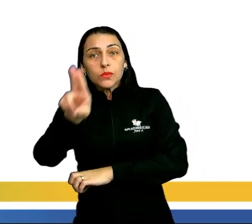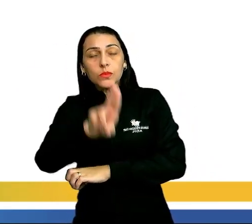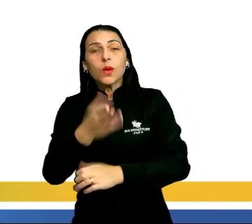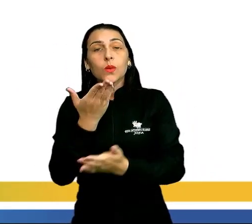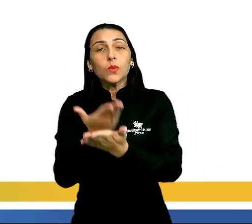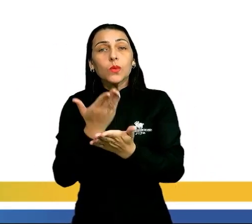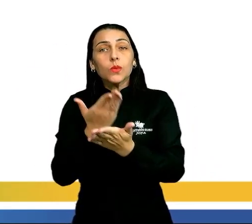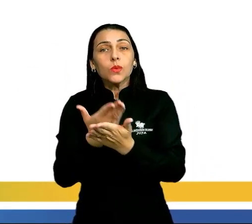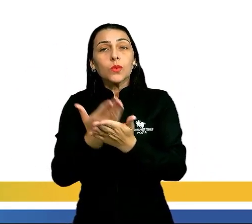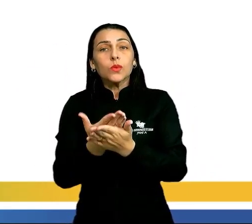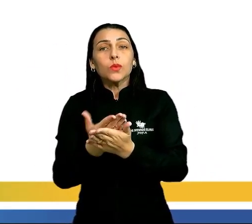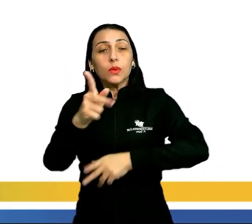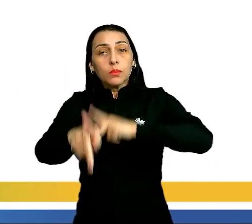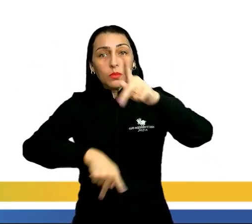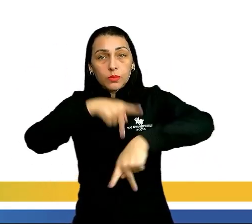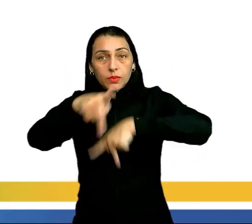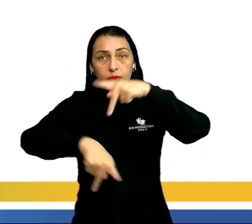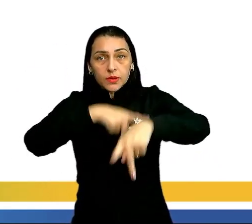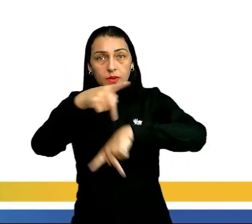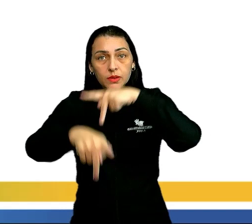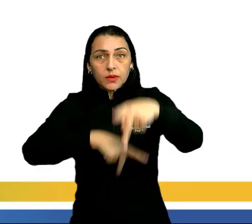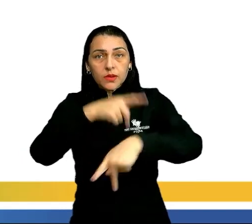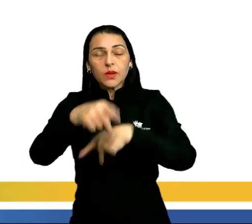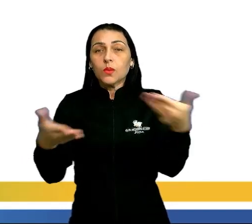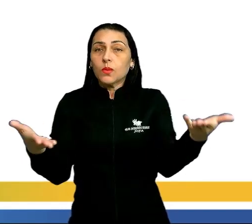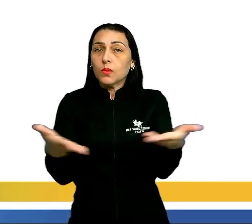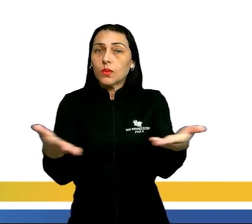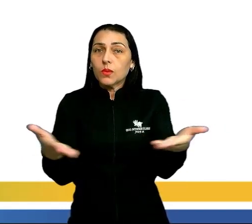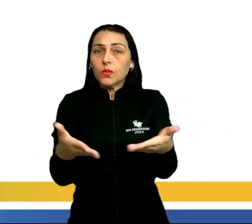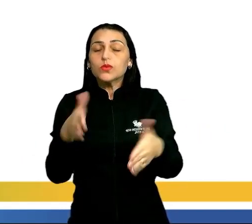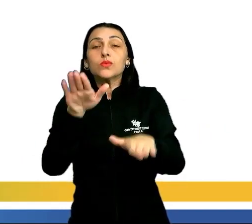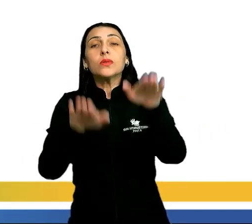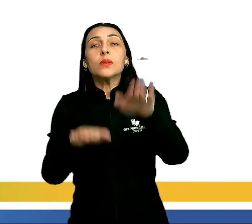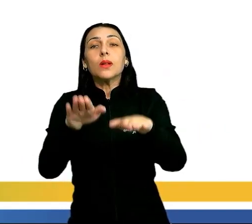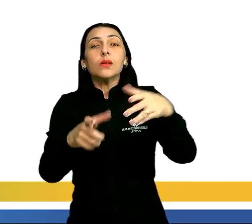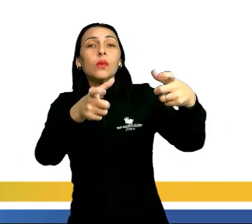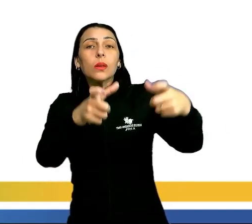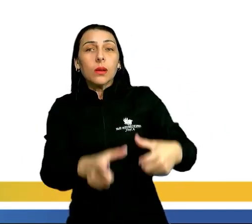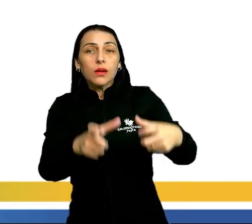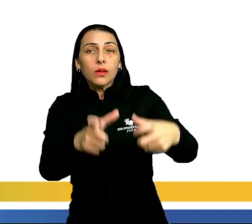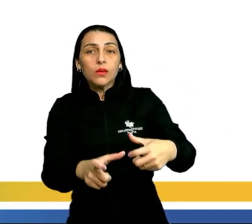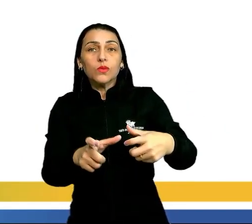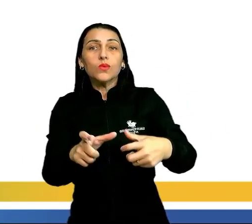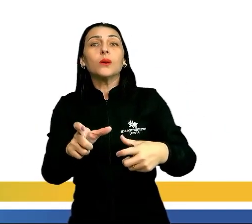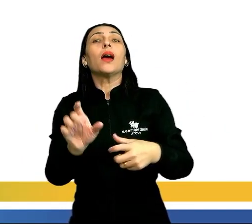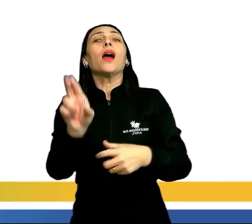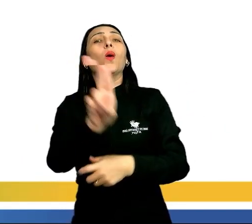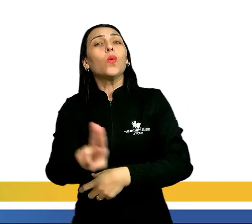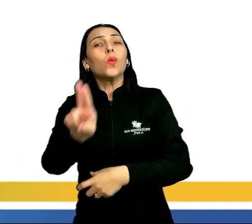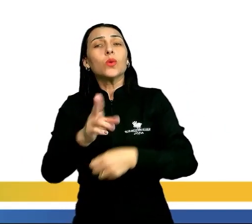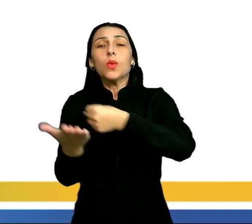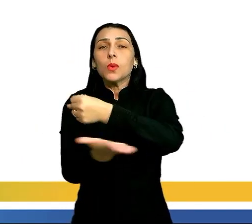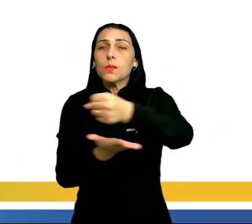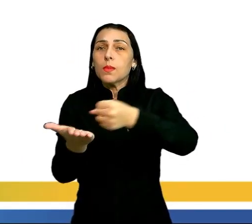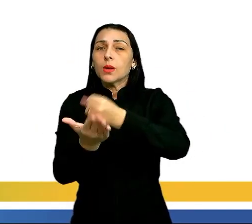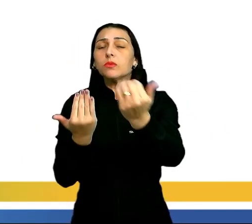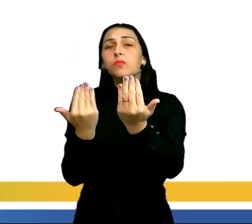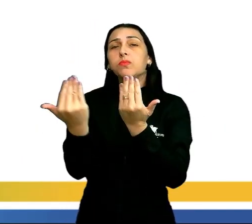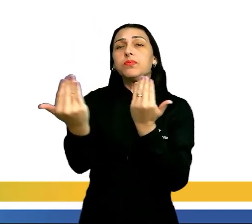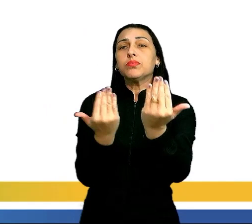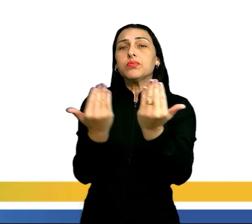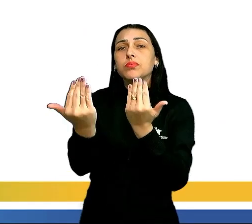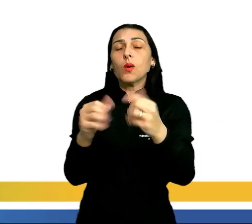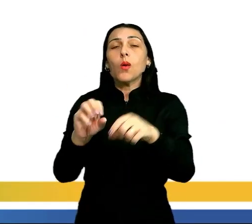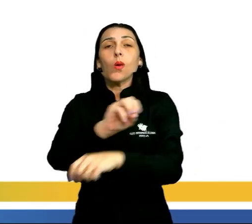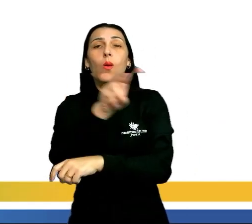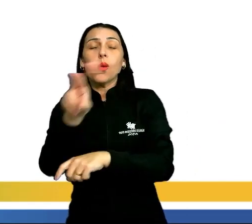no estudo do perfil populacional atual de um determinado local e é útil como base de comparação